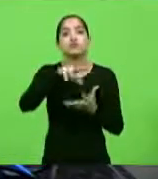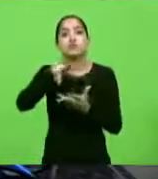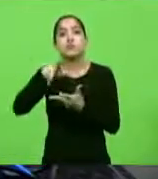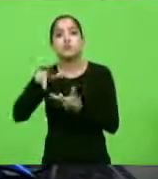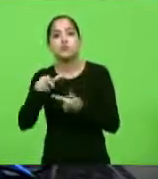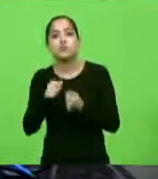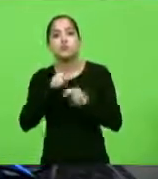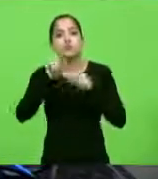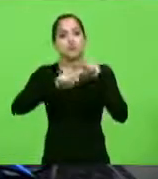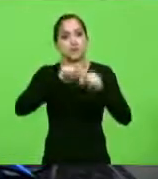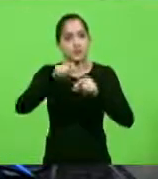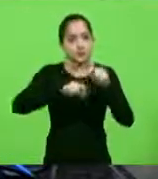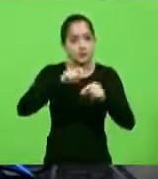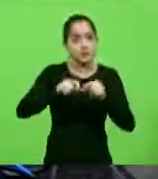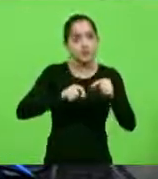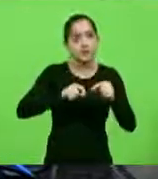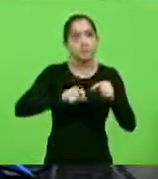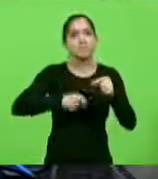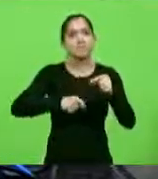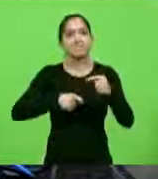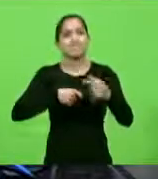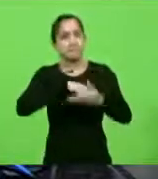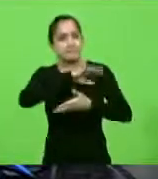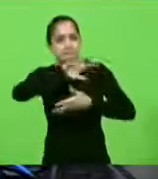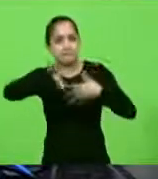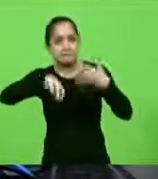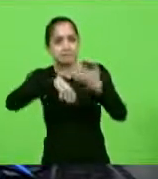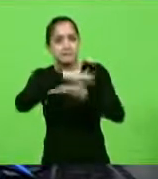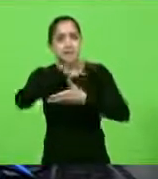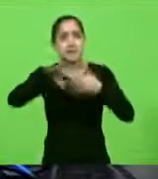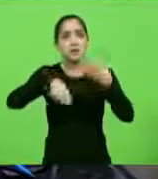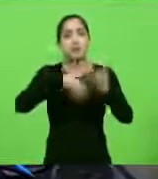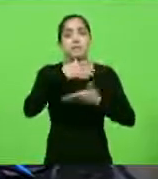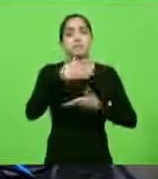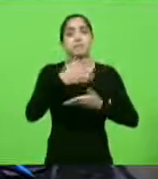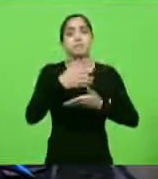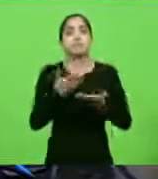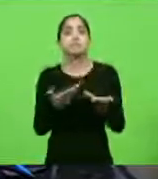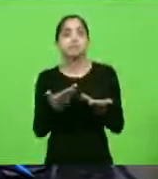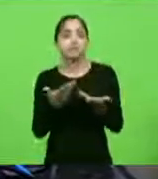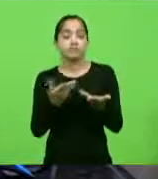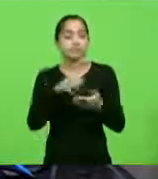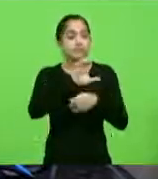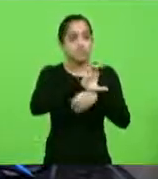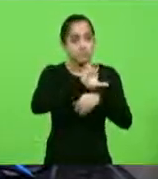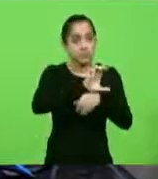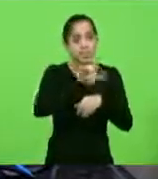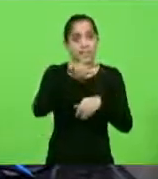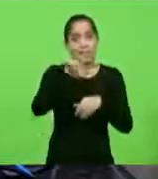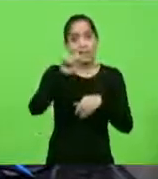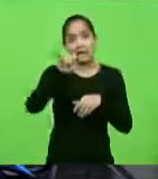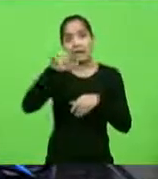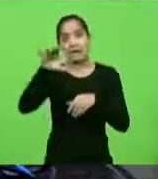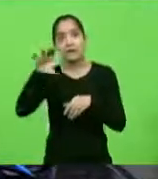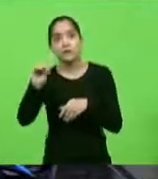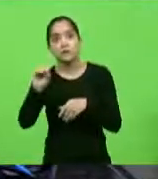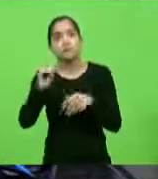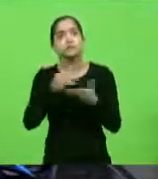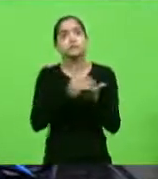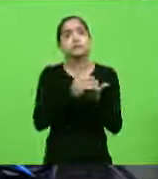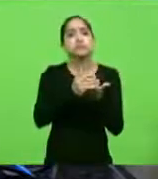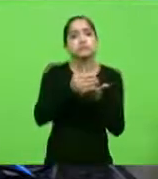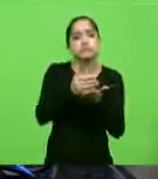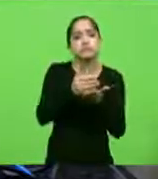perversão moral da linguagem. O que era para ser um Estado laico começou, com o